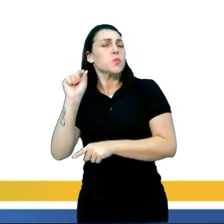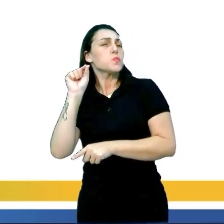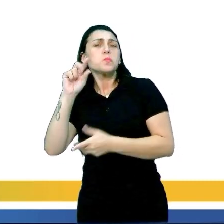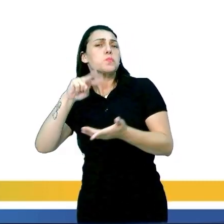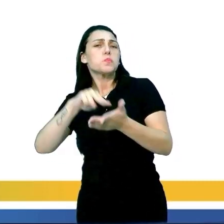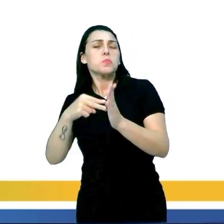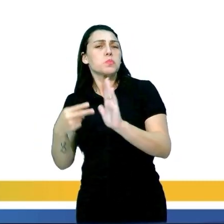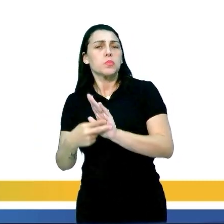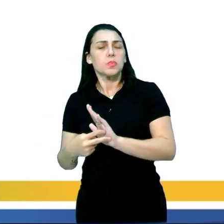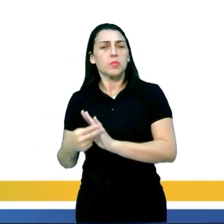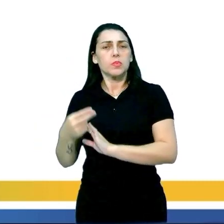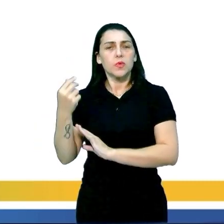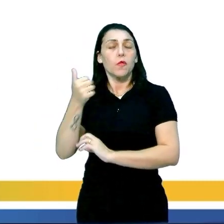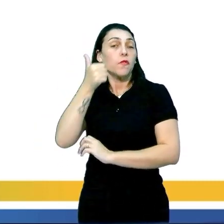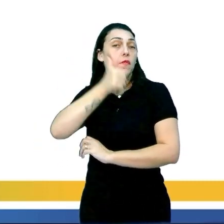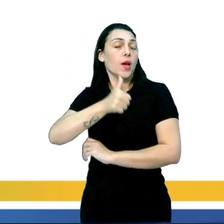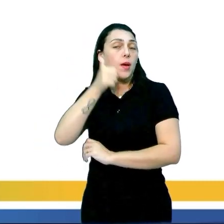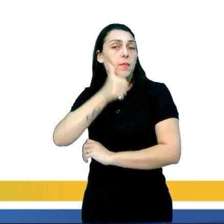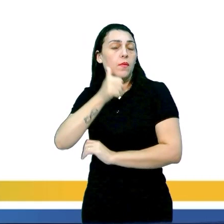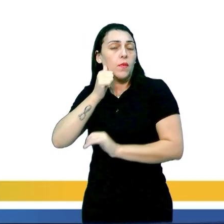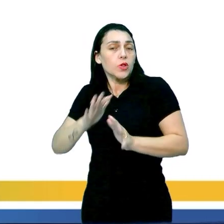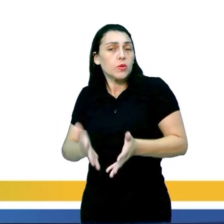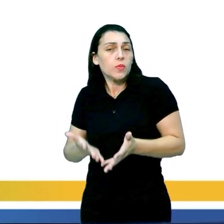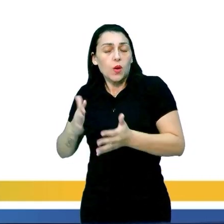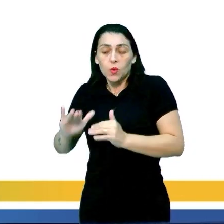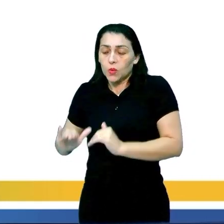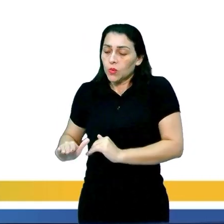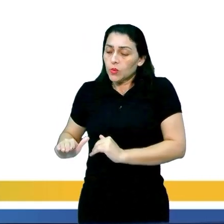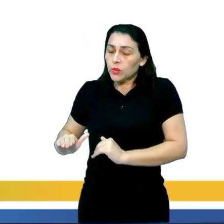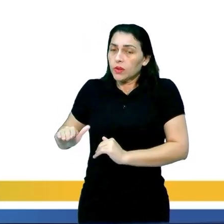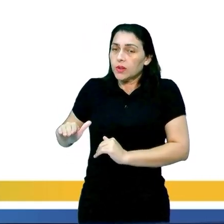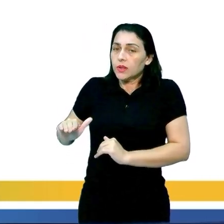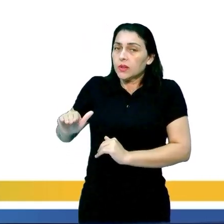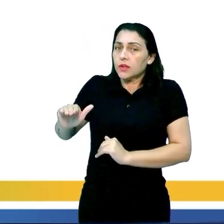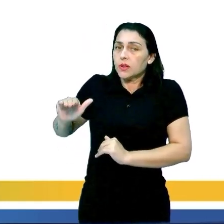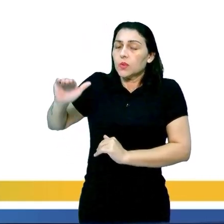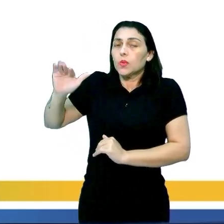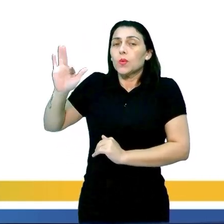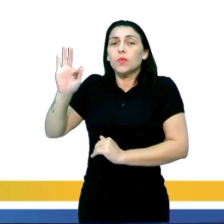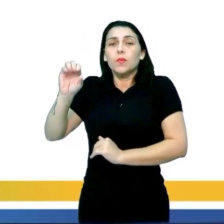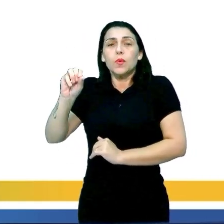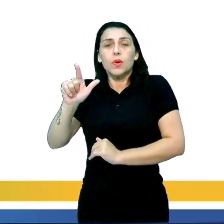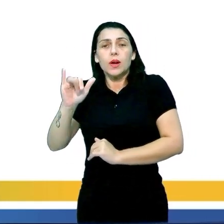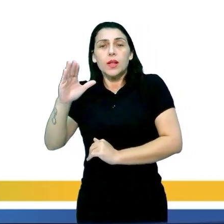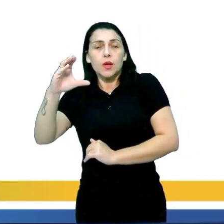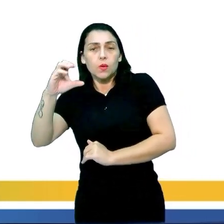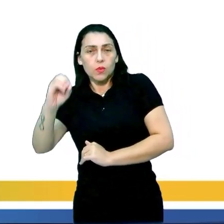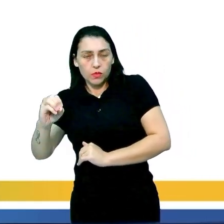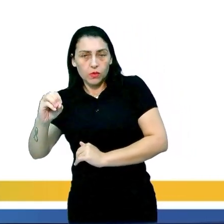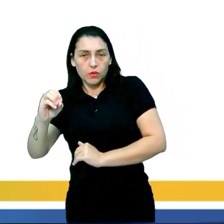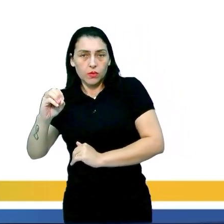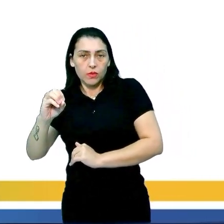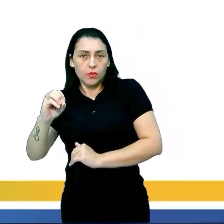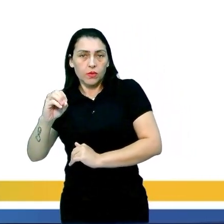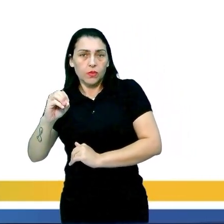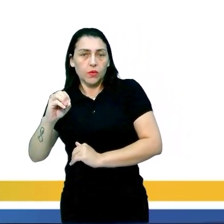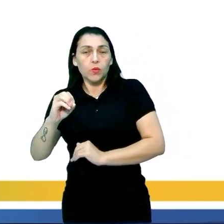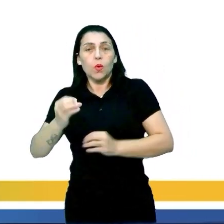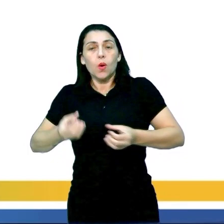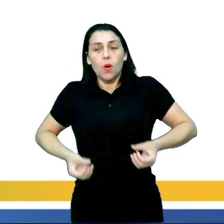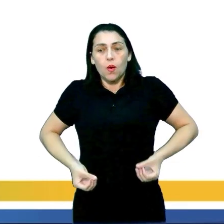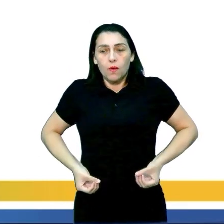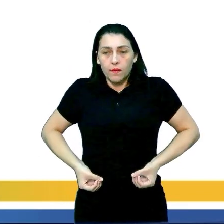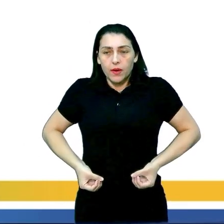sentido? No caso do feminino, ele vai estimular o crescimento do folículo ovariano.